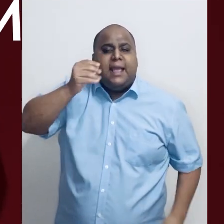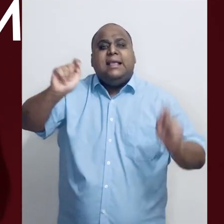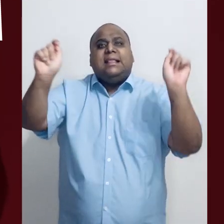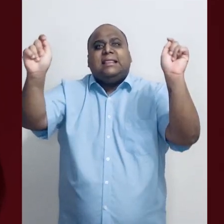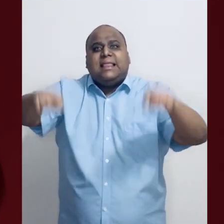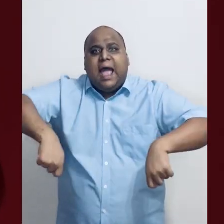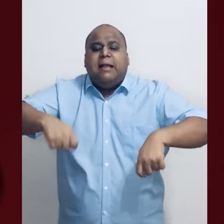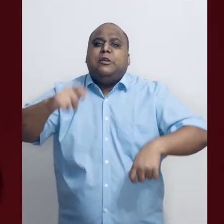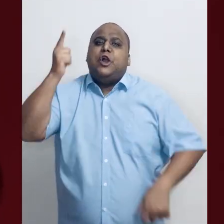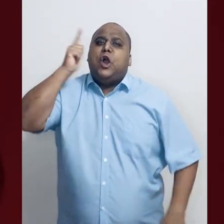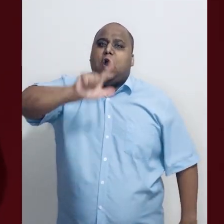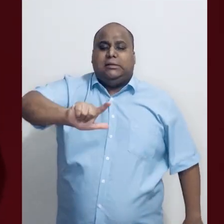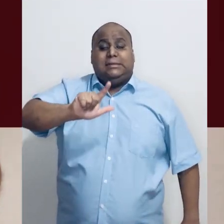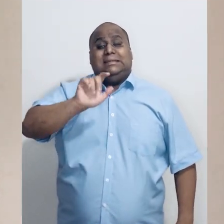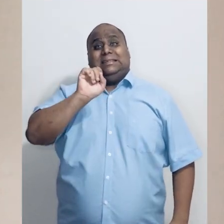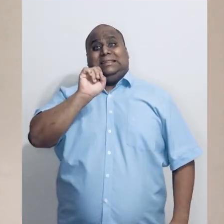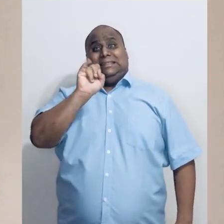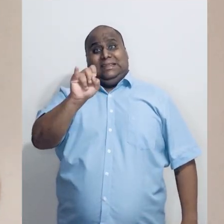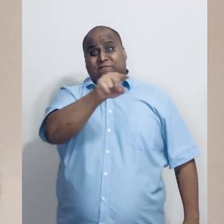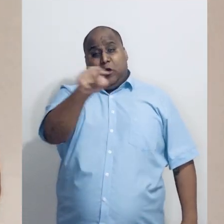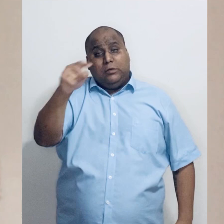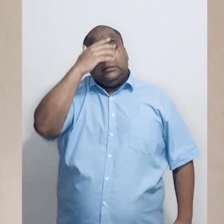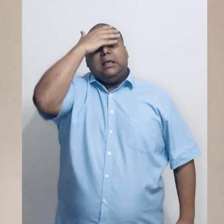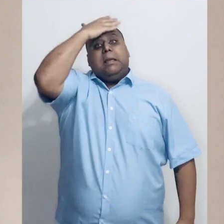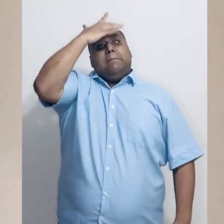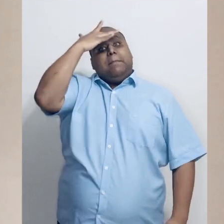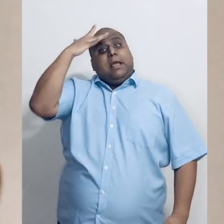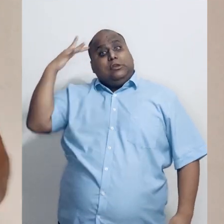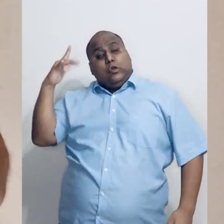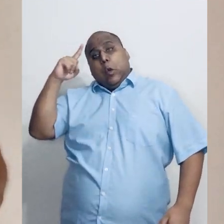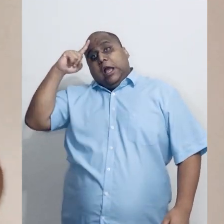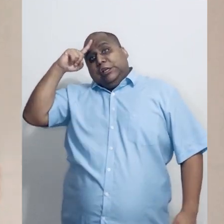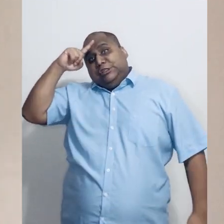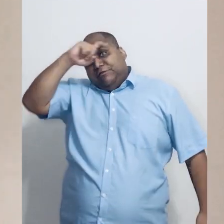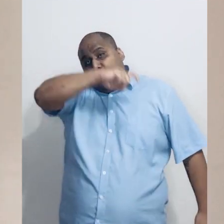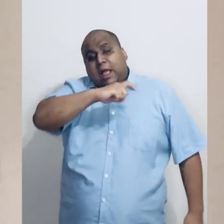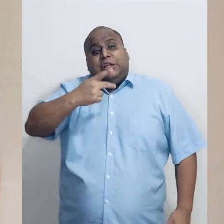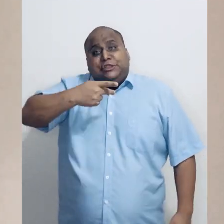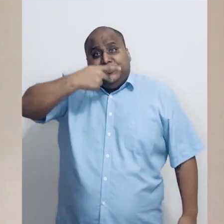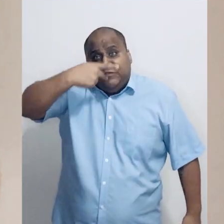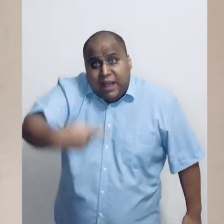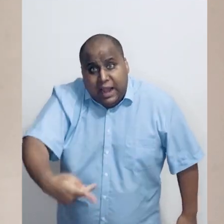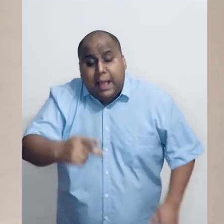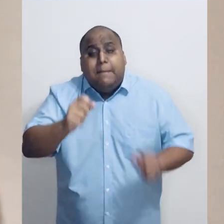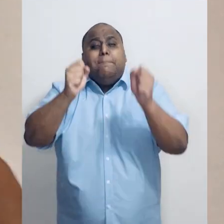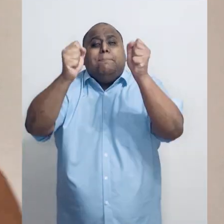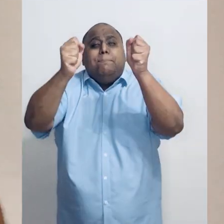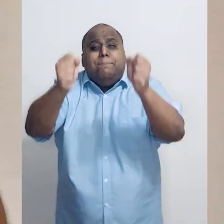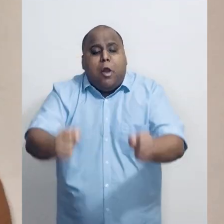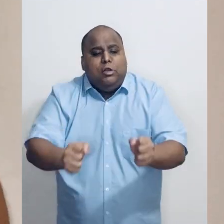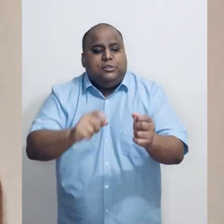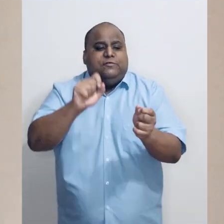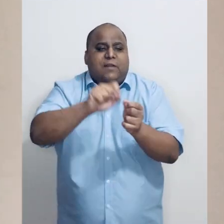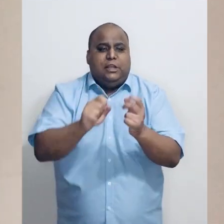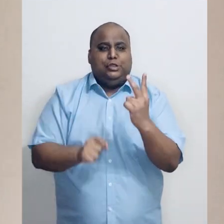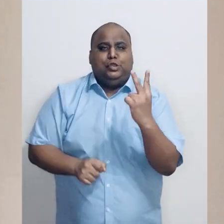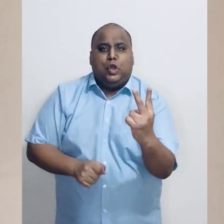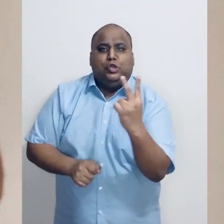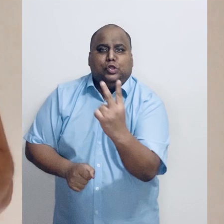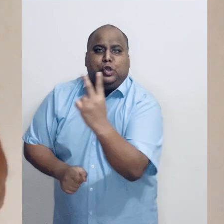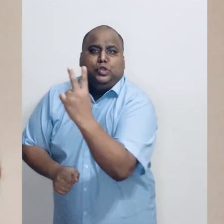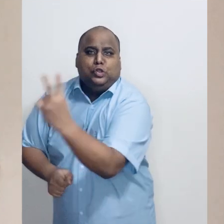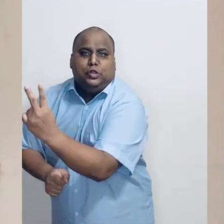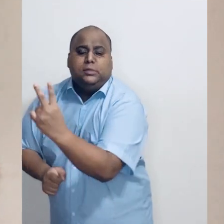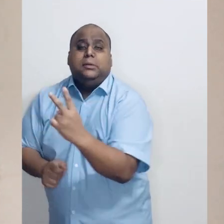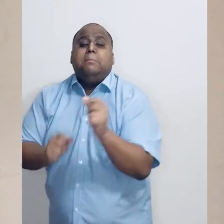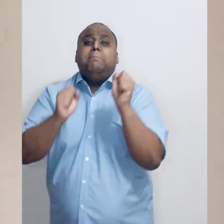perspectivas possíveis. Se vocês tiverem alguém aí com dificuldade verbal, a gente pode contar em dupla, junto.